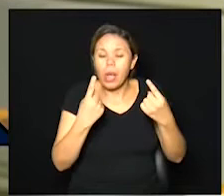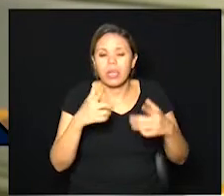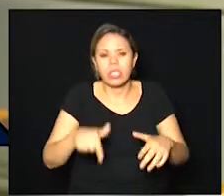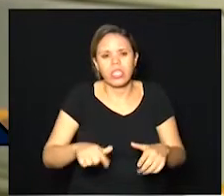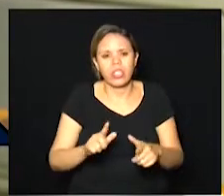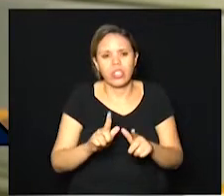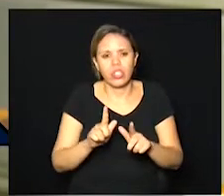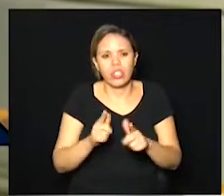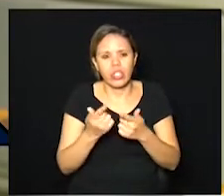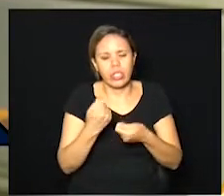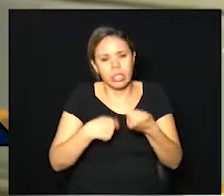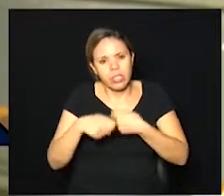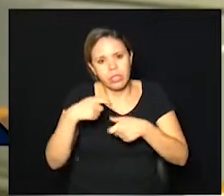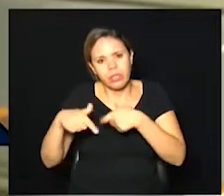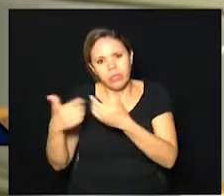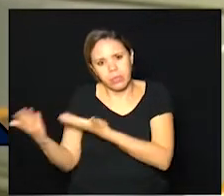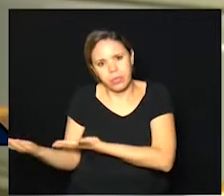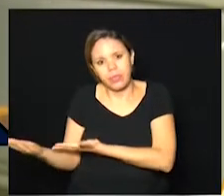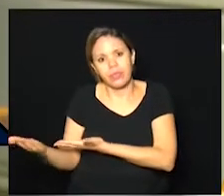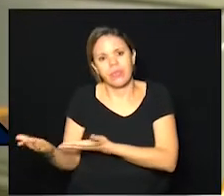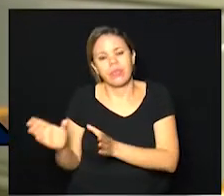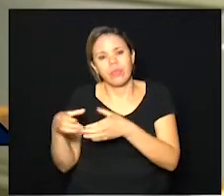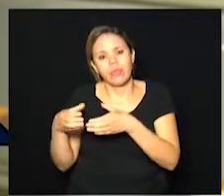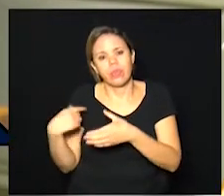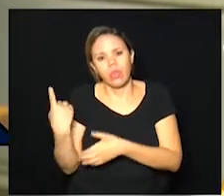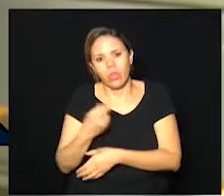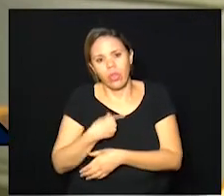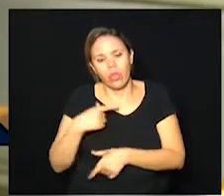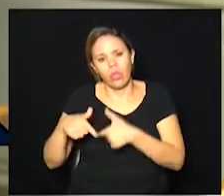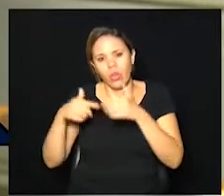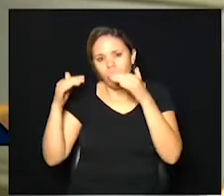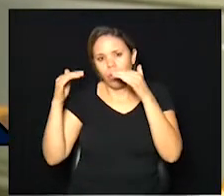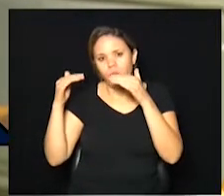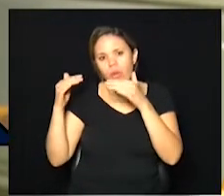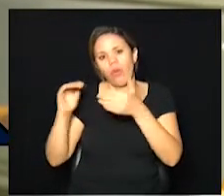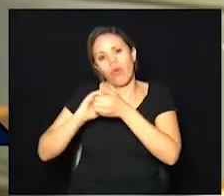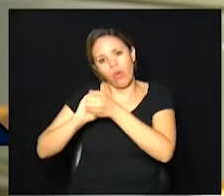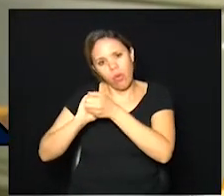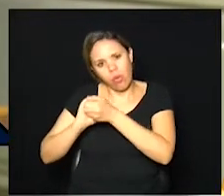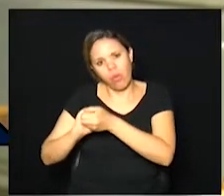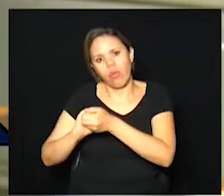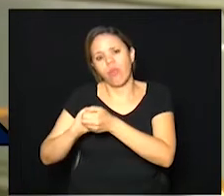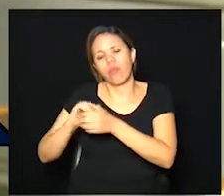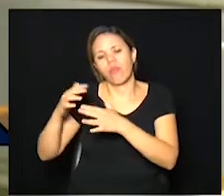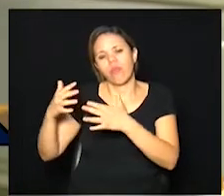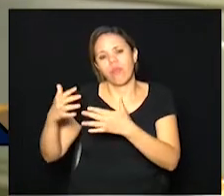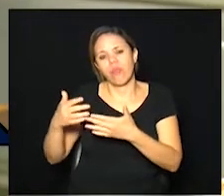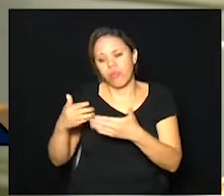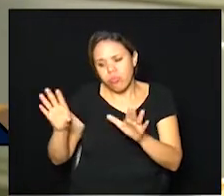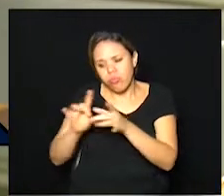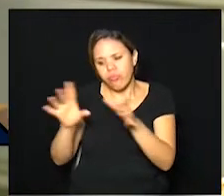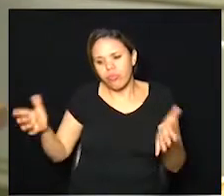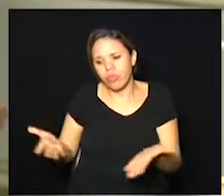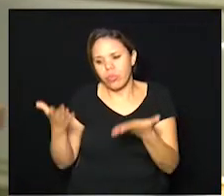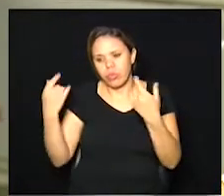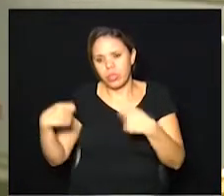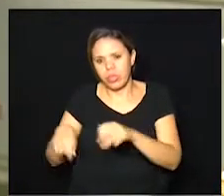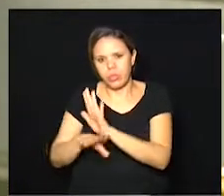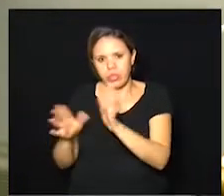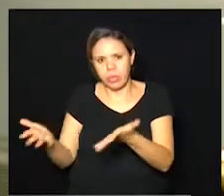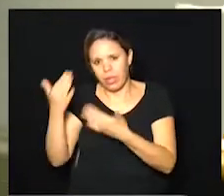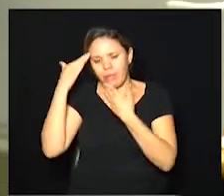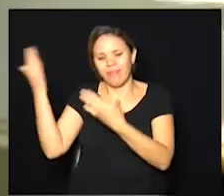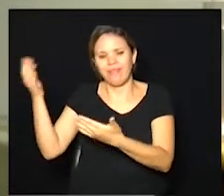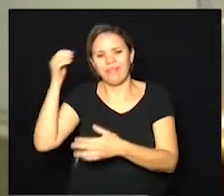aqui no comitê e por vossas excelências. Fica aqui os nossos cumprimentos e nos colocando à disposição para aquilo que necessário for. Muito